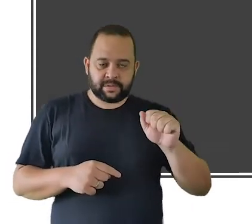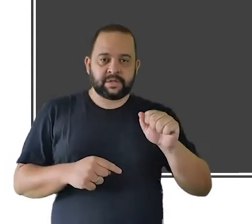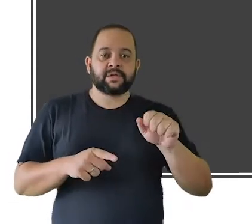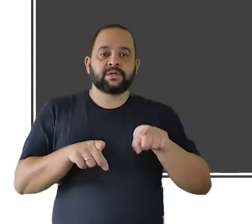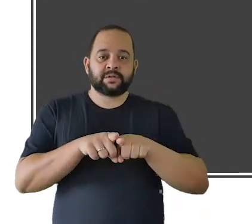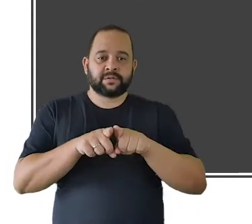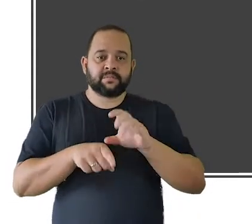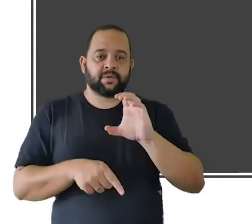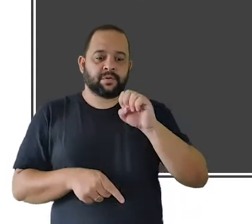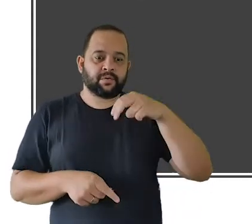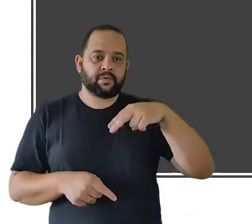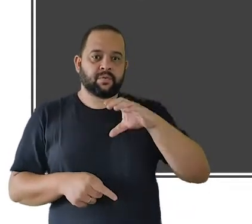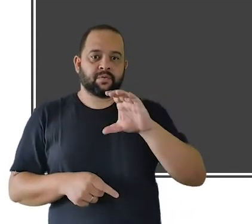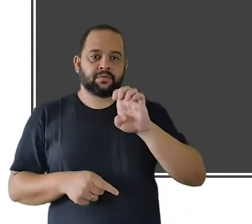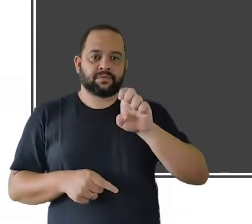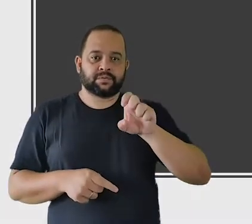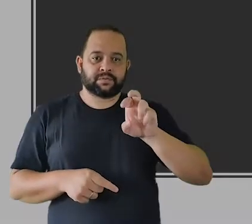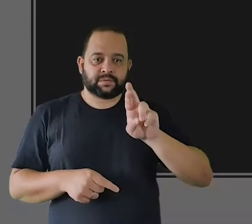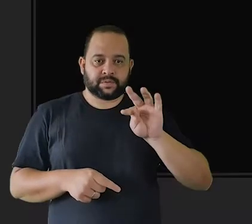Muito bem.